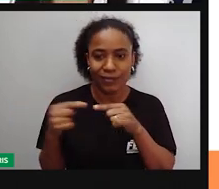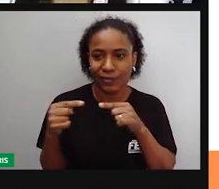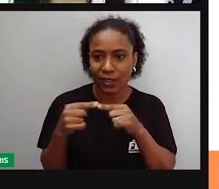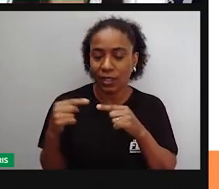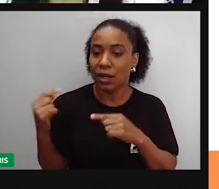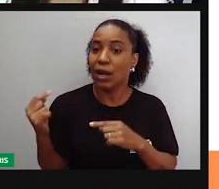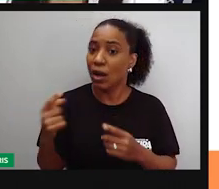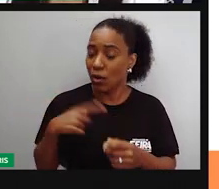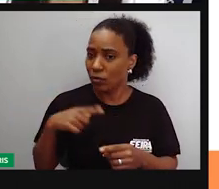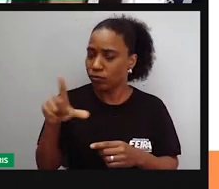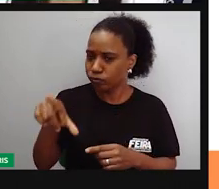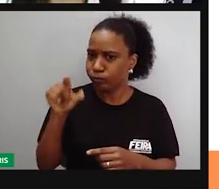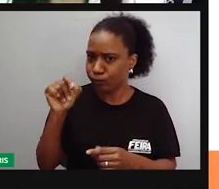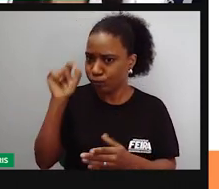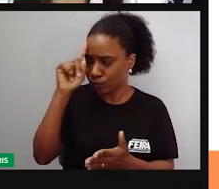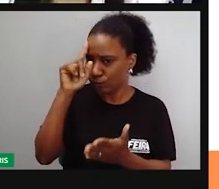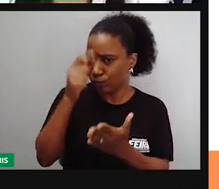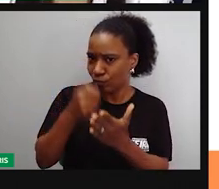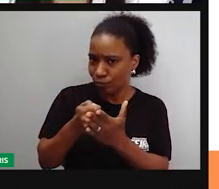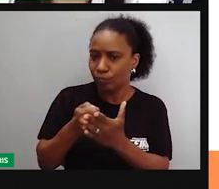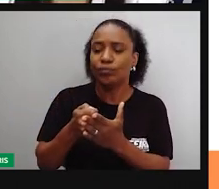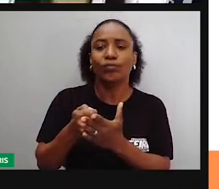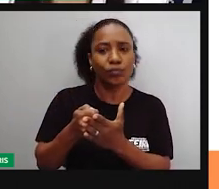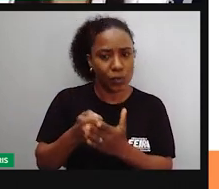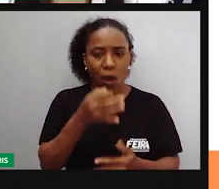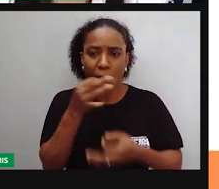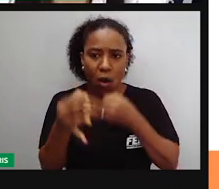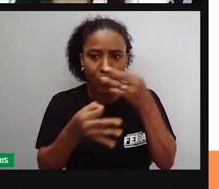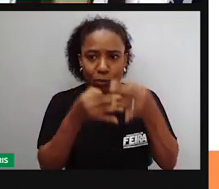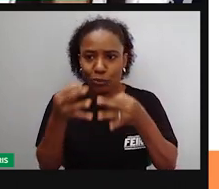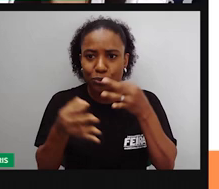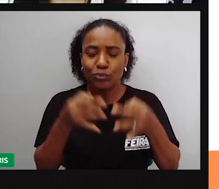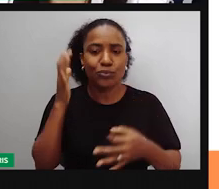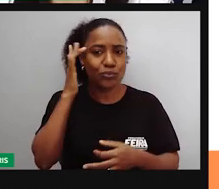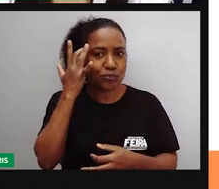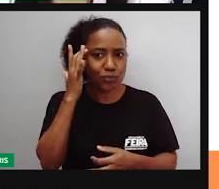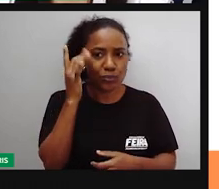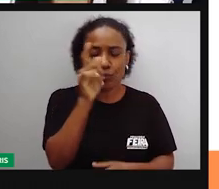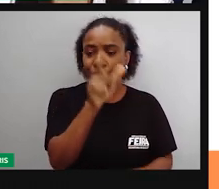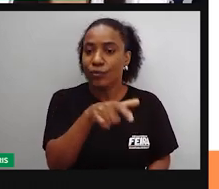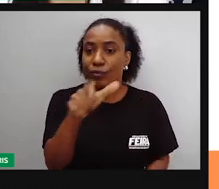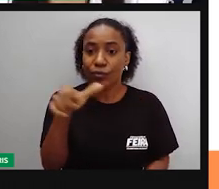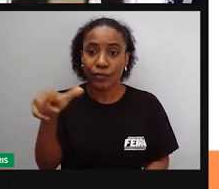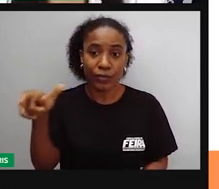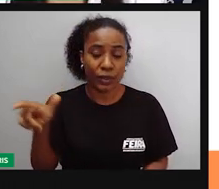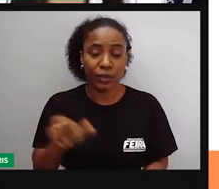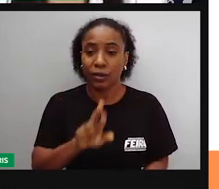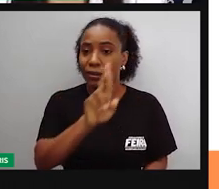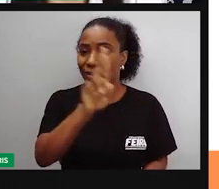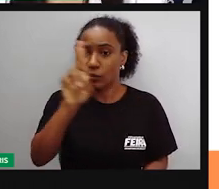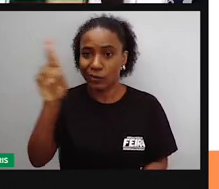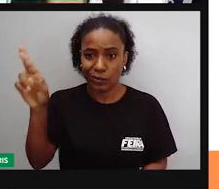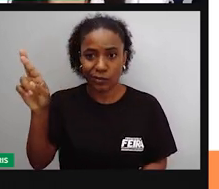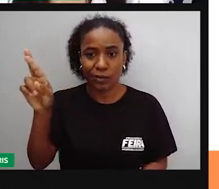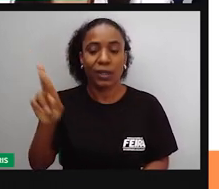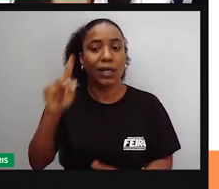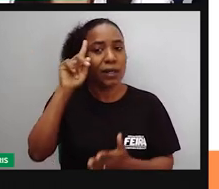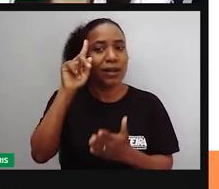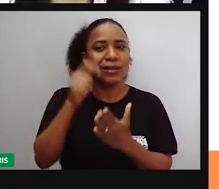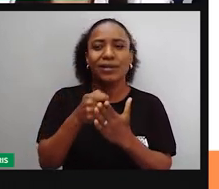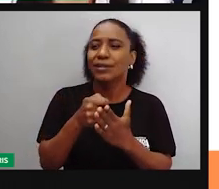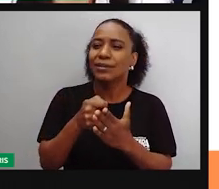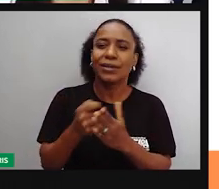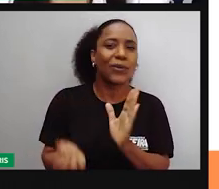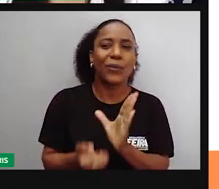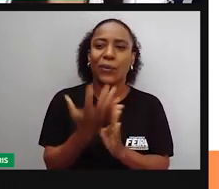escolha, ao poder de ter sua própria opinião, né? Das pessoas, as associações de bairro. O que é que